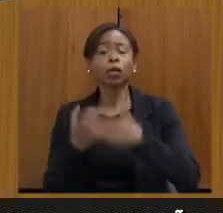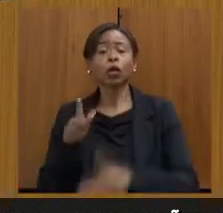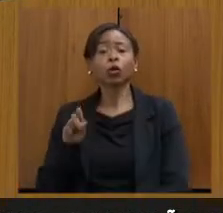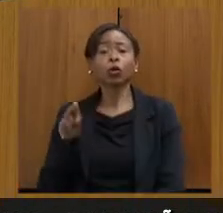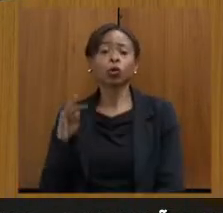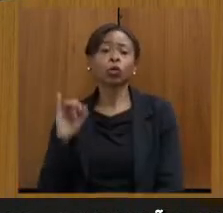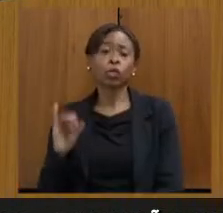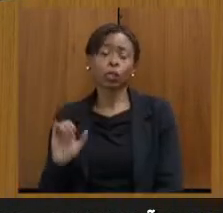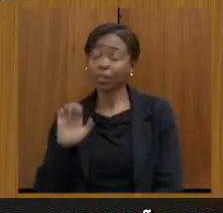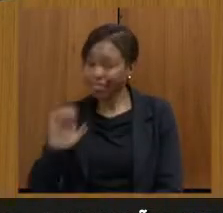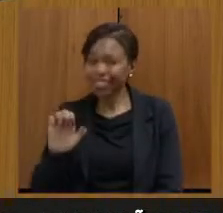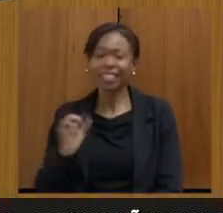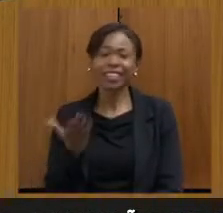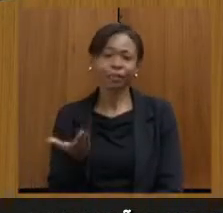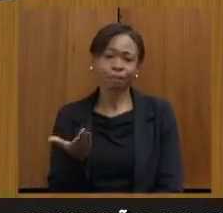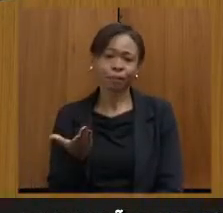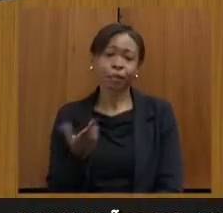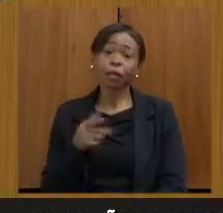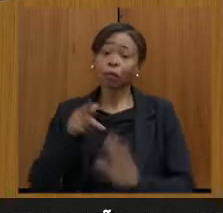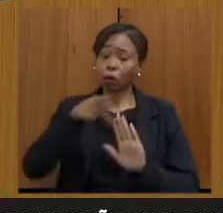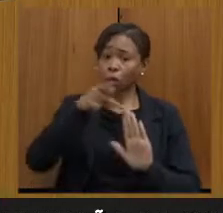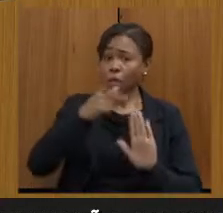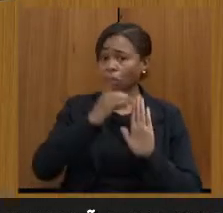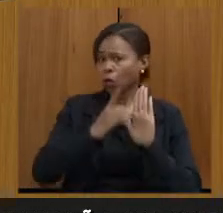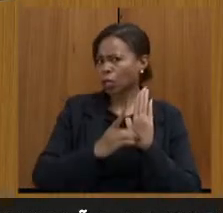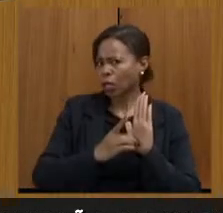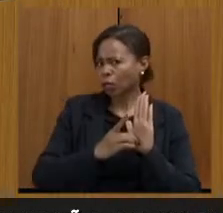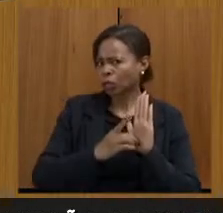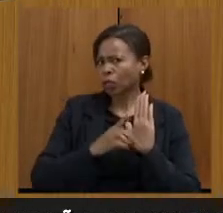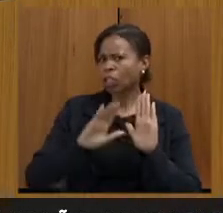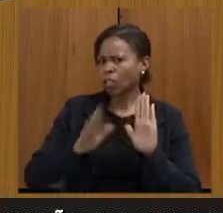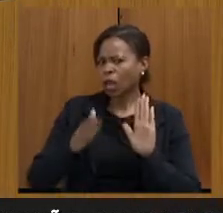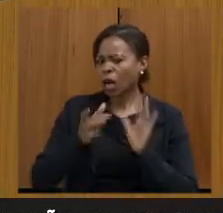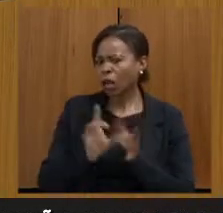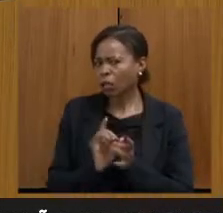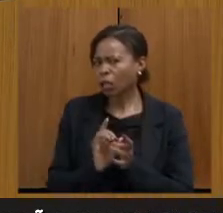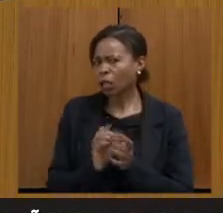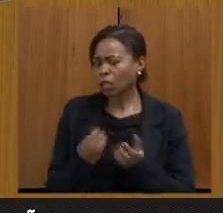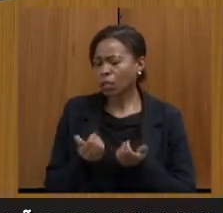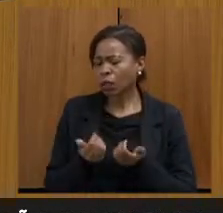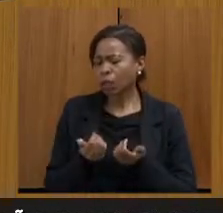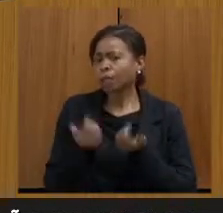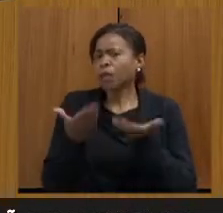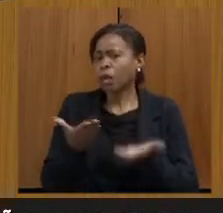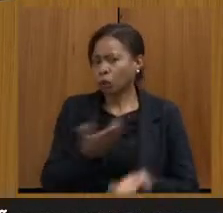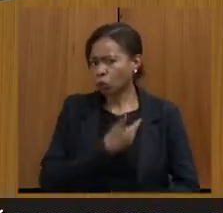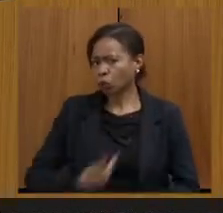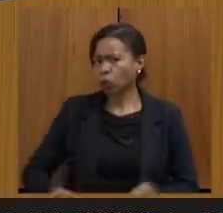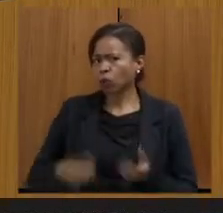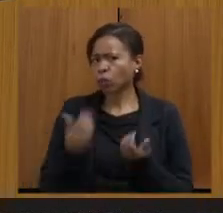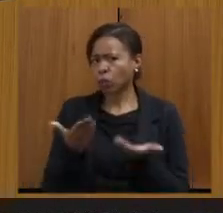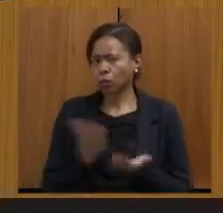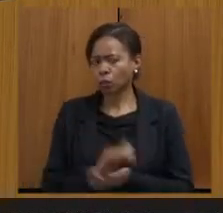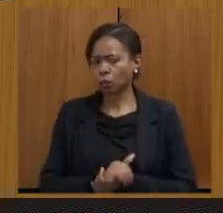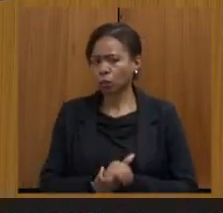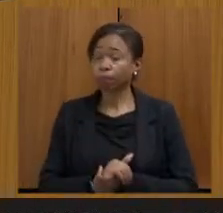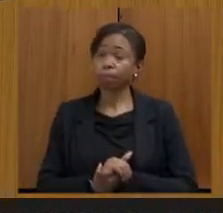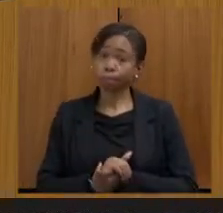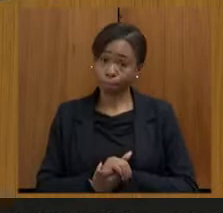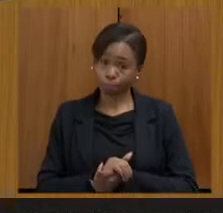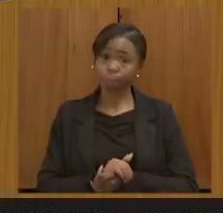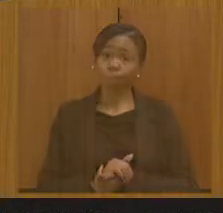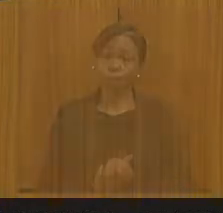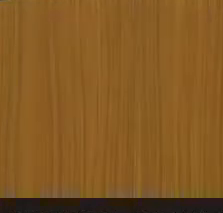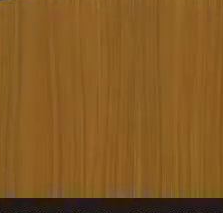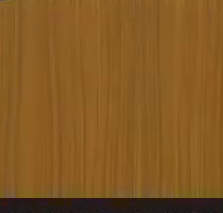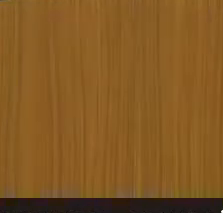portaria de proteção da Serra do Curral, que foram recentemente emitidas? A pergunta, então, acho que fica mais clara dessa forma. Eu vou...